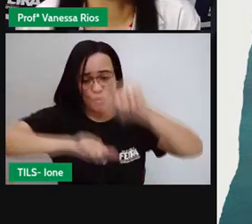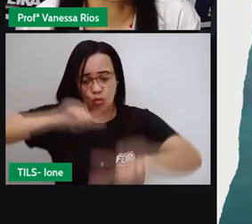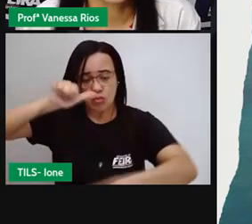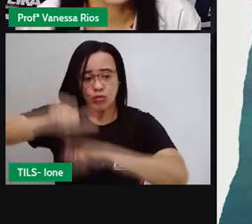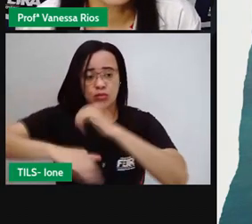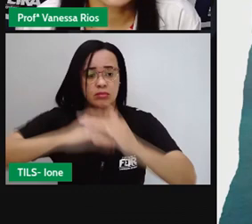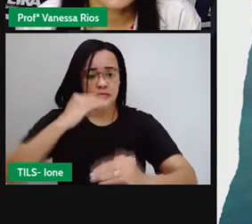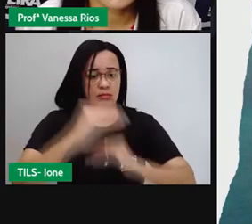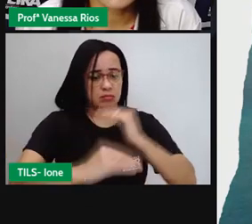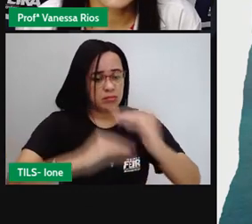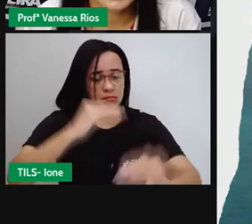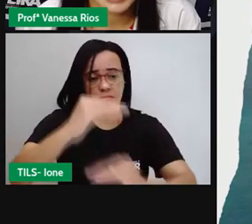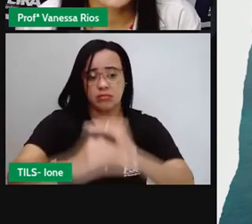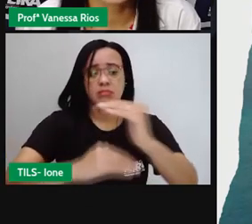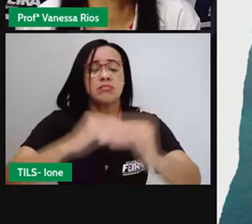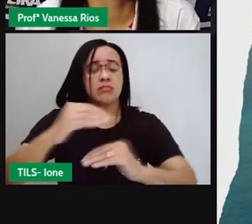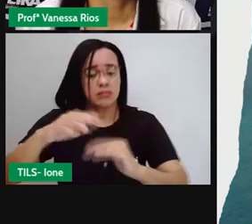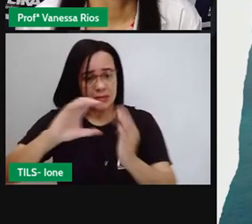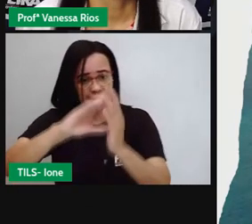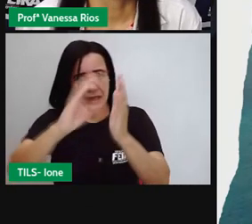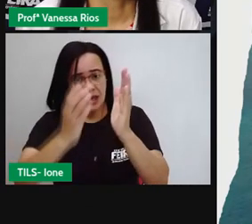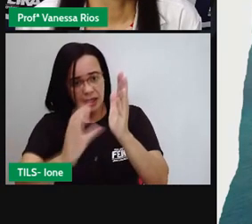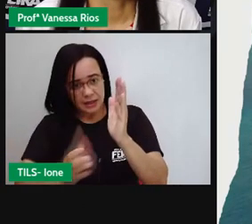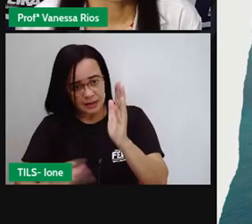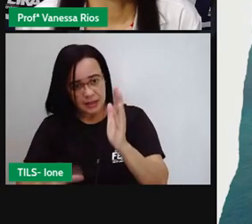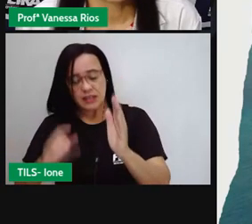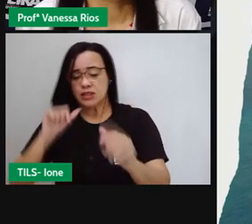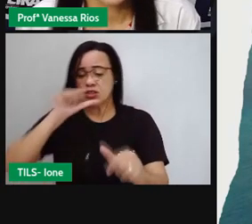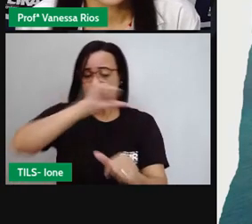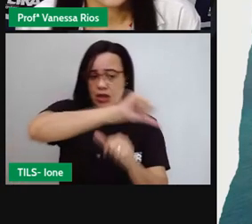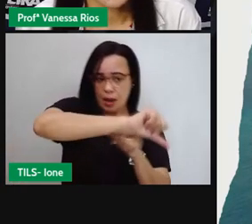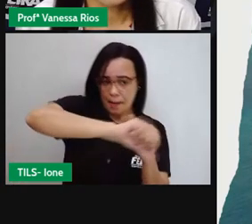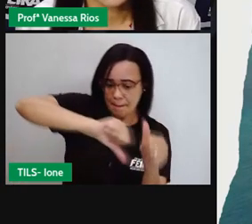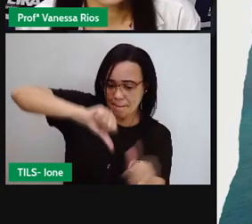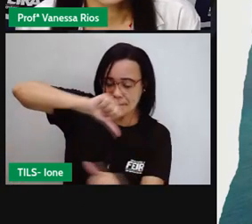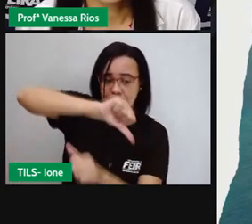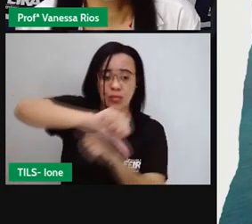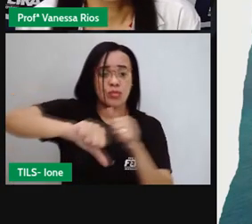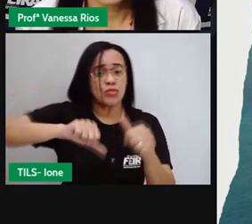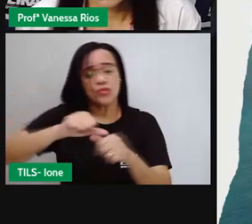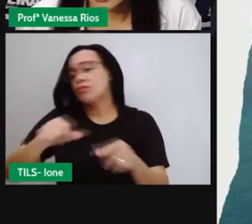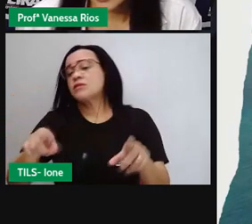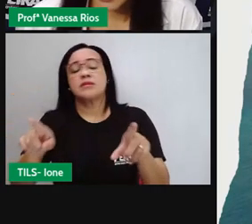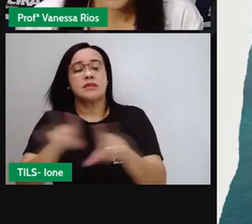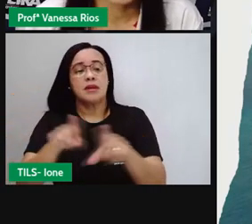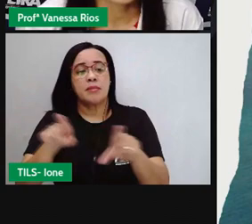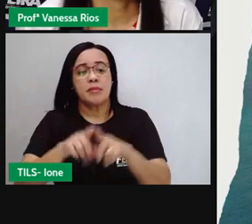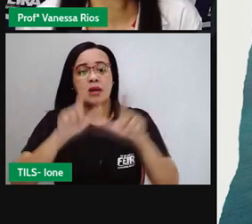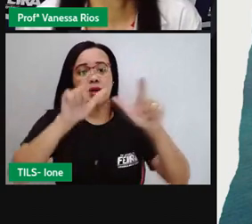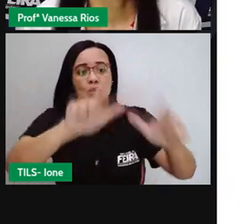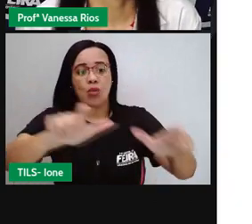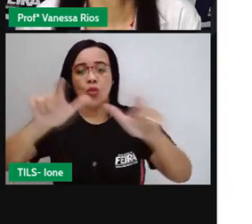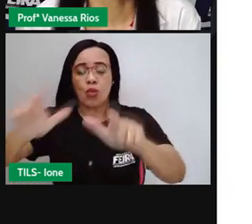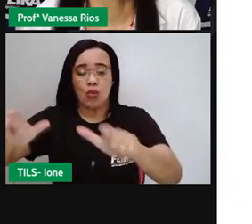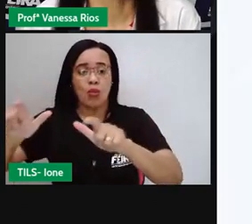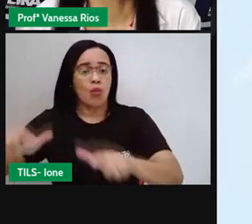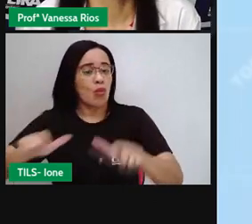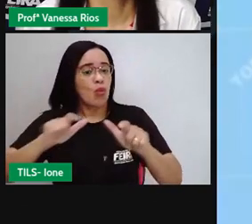características vão sendo mudadas e a paisagem, ela vai sendo transformada.